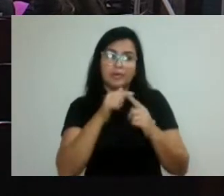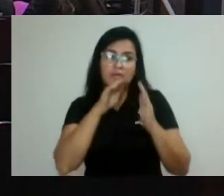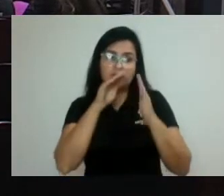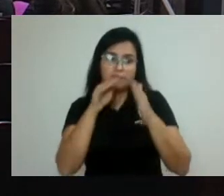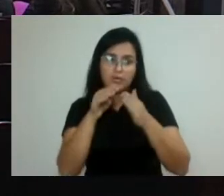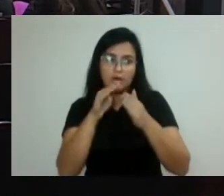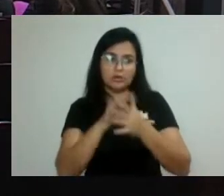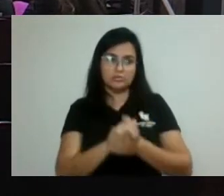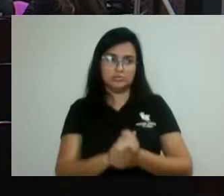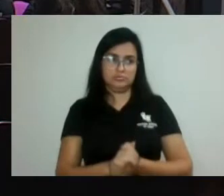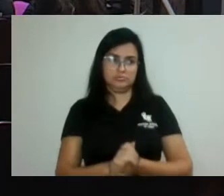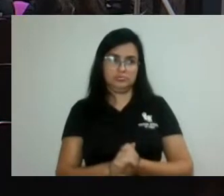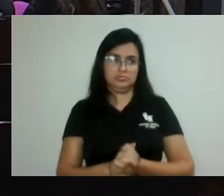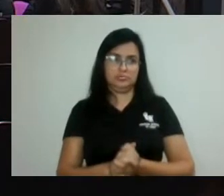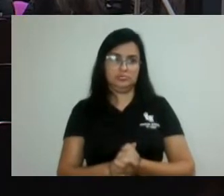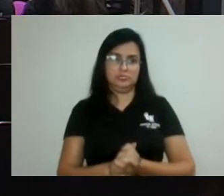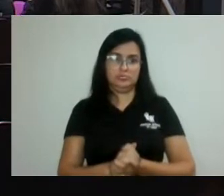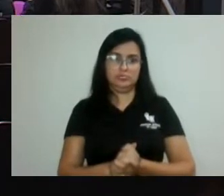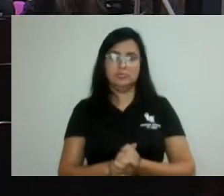Eu também, presidente.